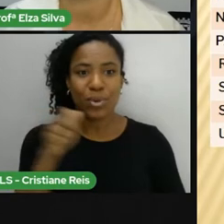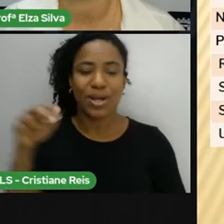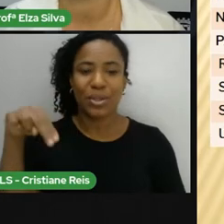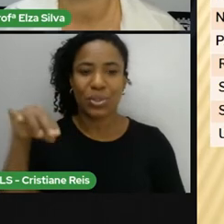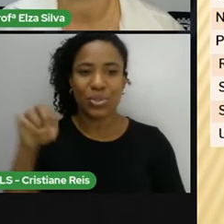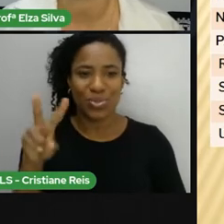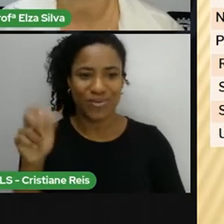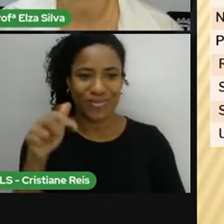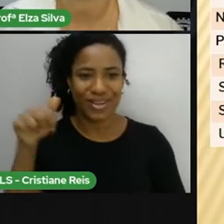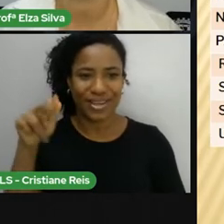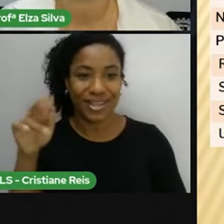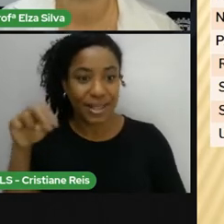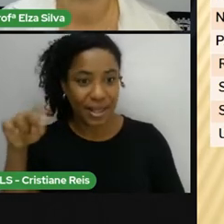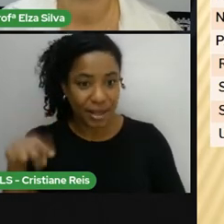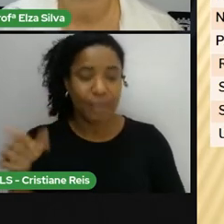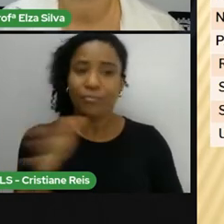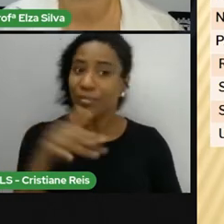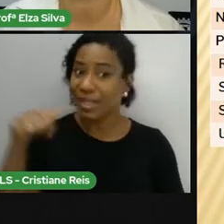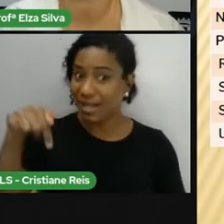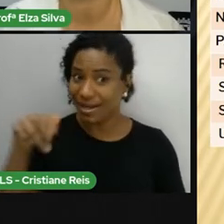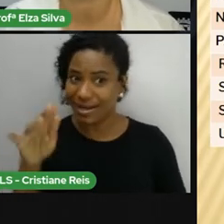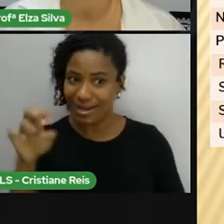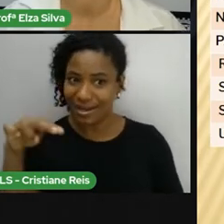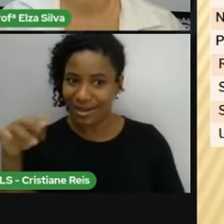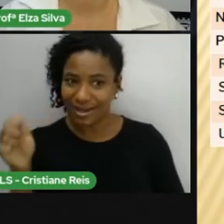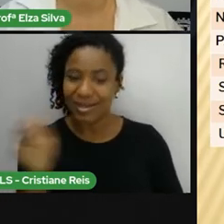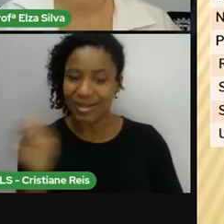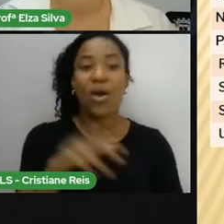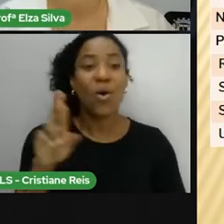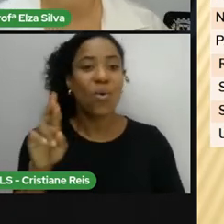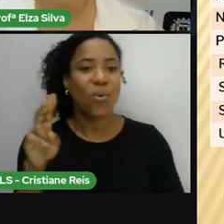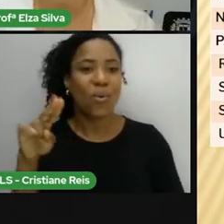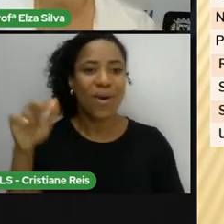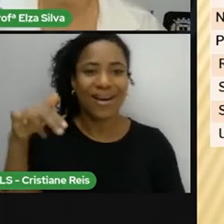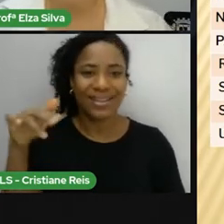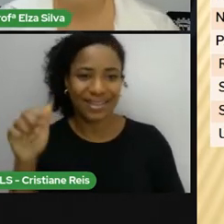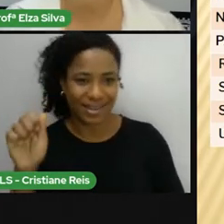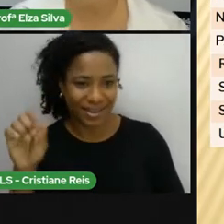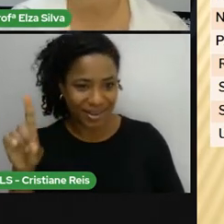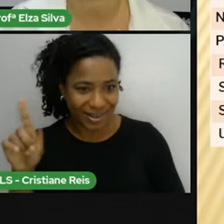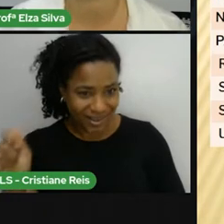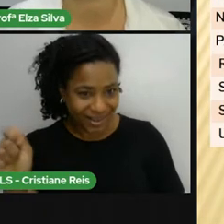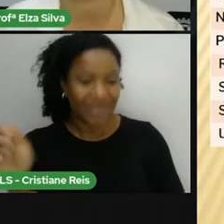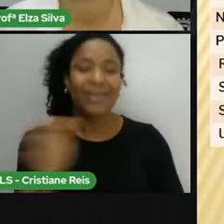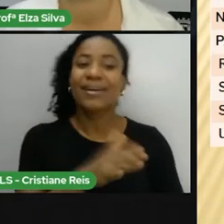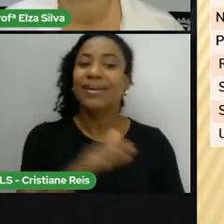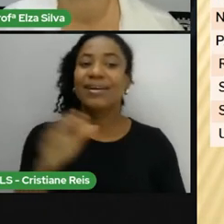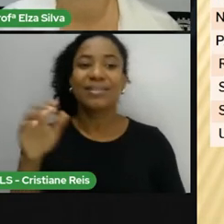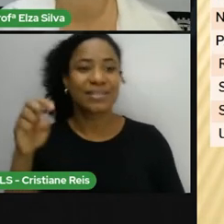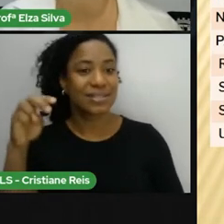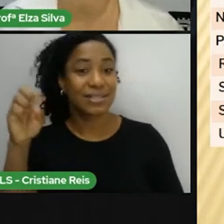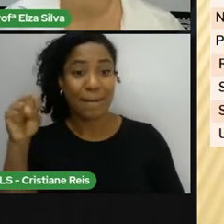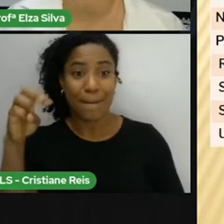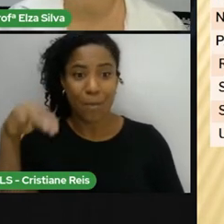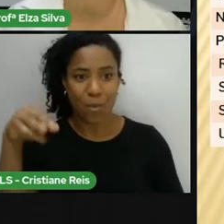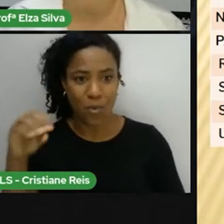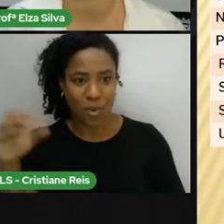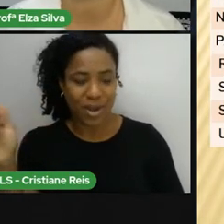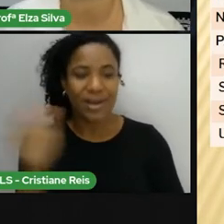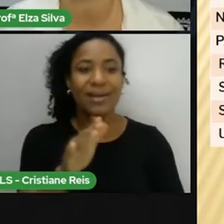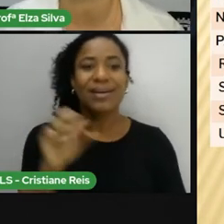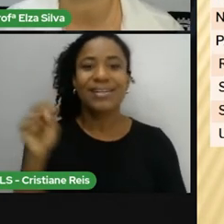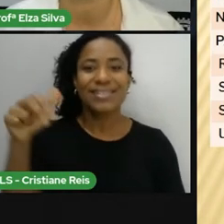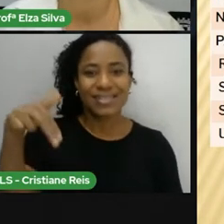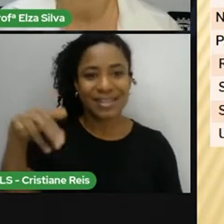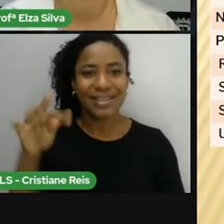Quênia Reino Unido Ruanda Samoa Santa Lúcia São Cristóvão